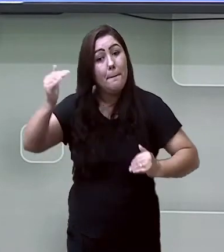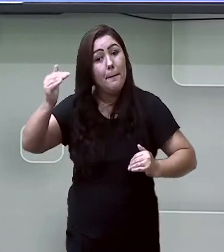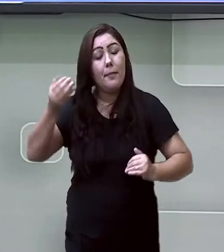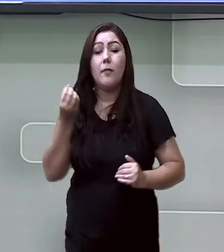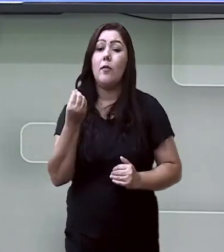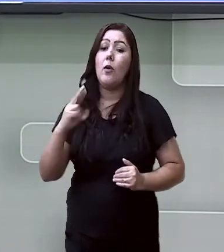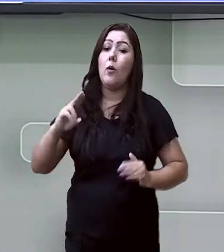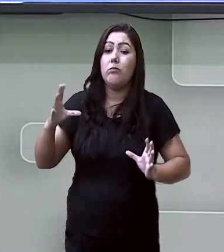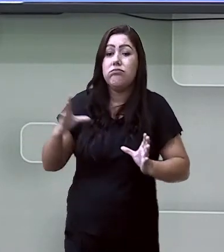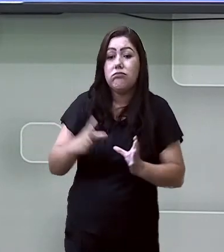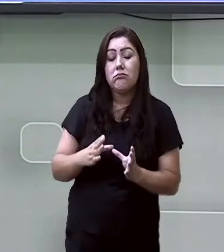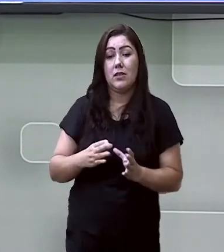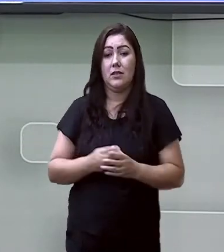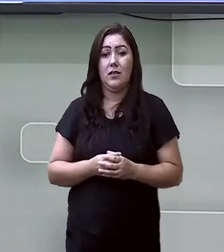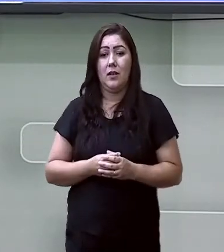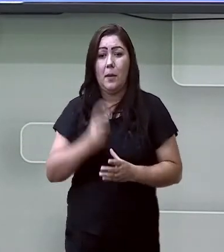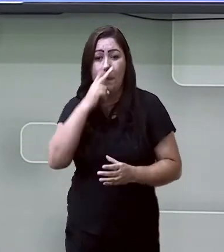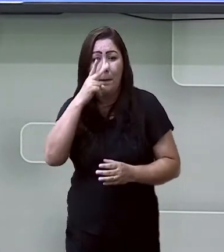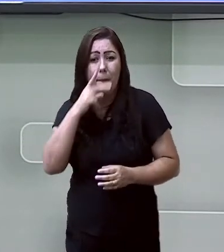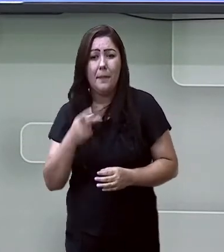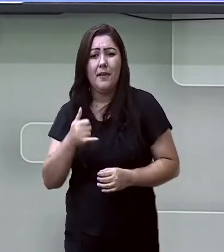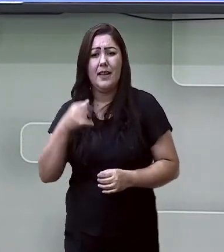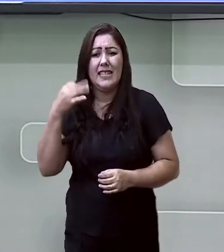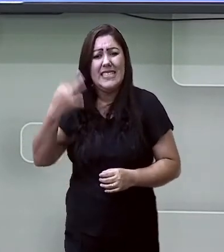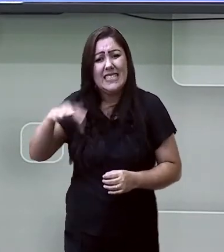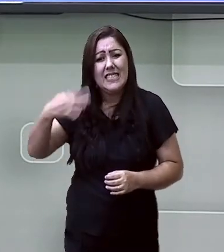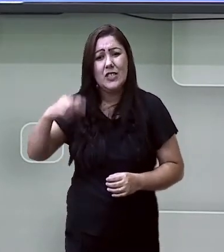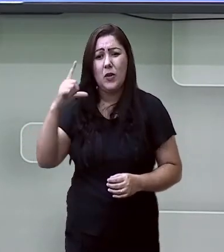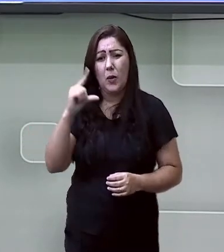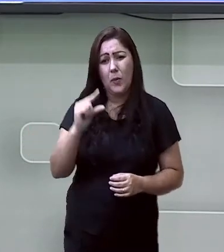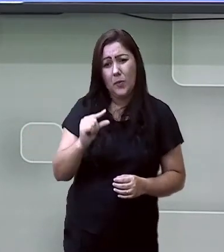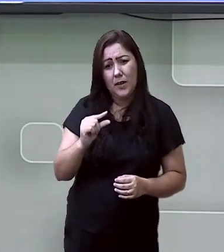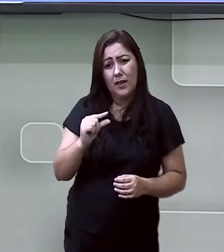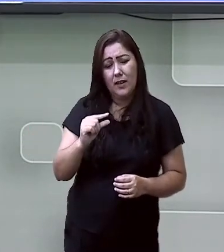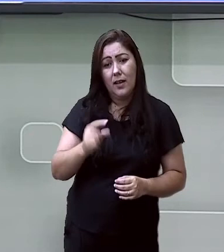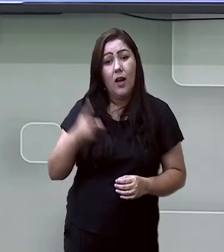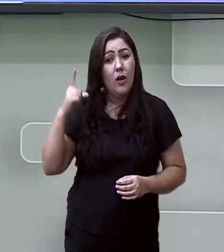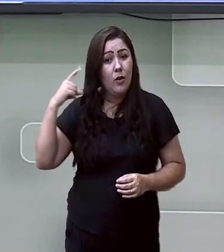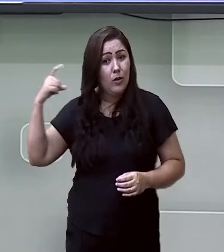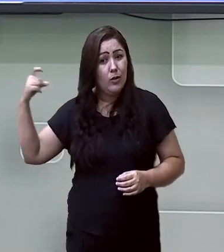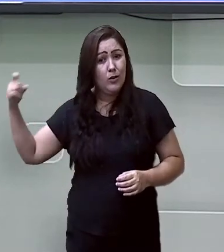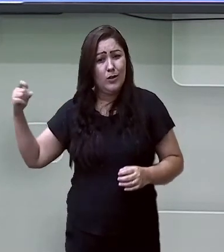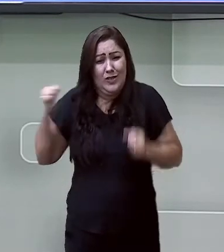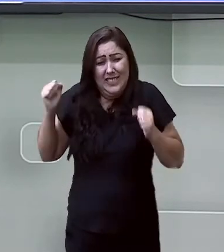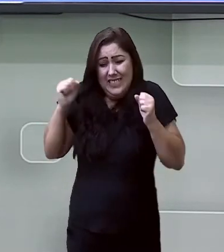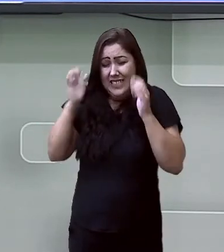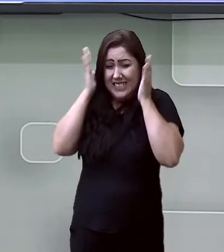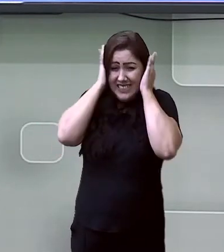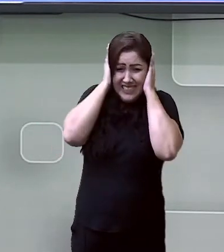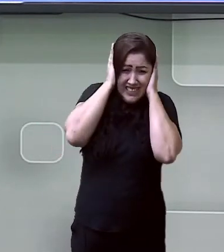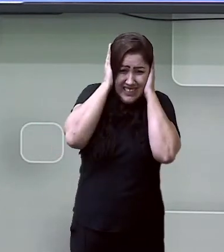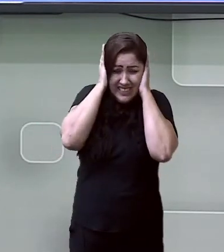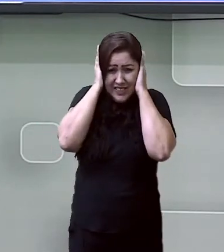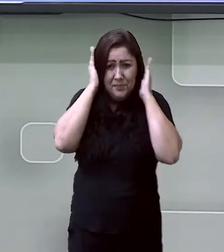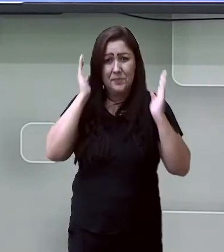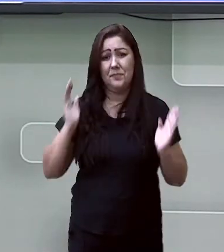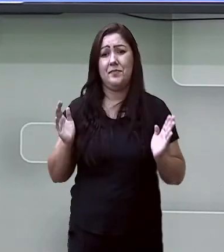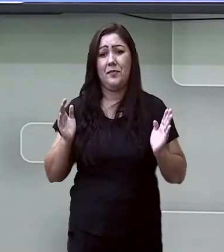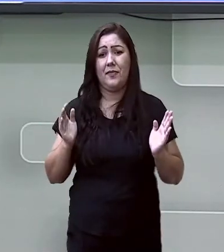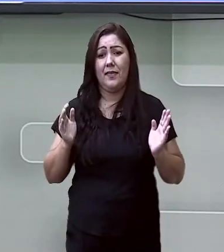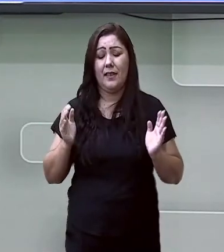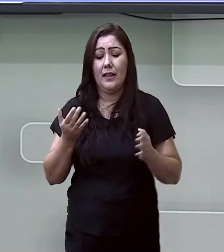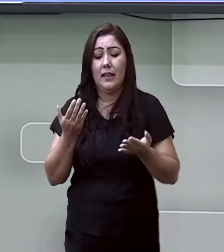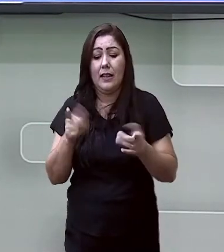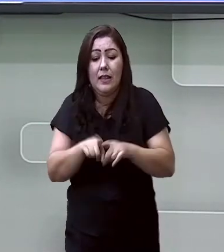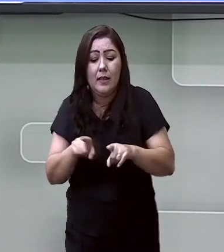Para outros, os sons podem ser mais incômodos. Podem resistir a algumas texturas. Pisar na grama, na